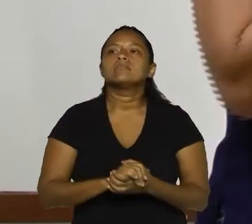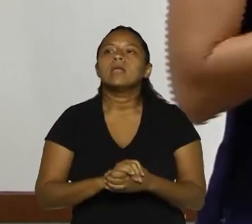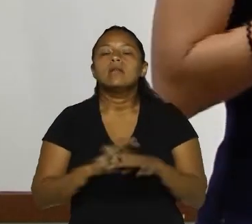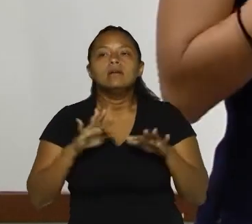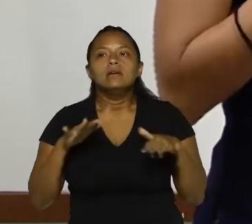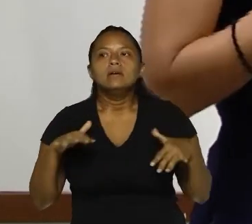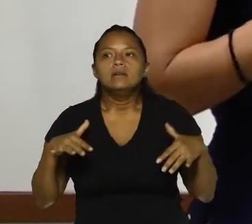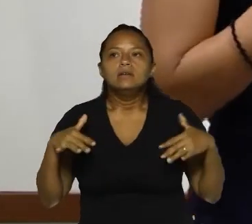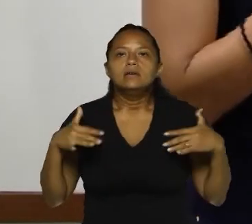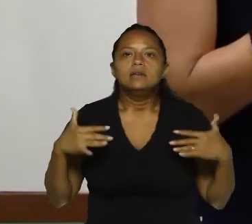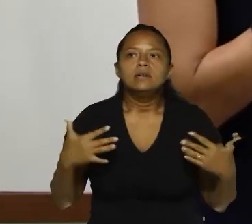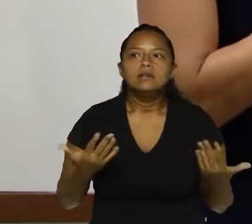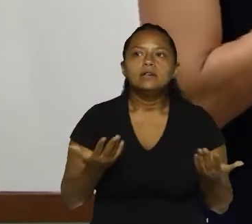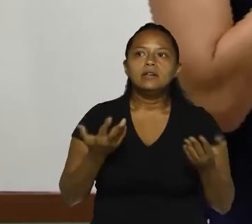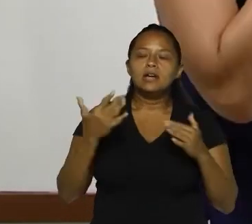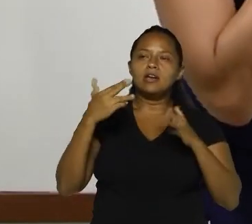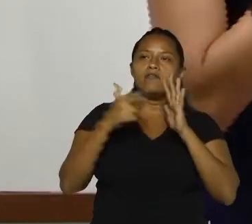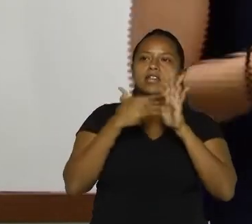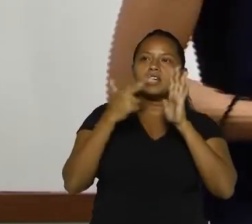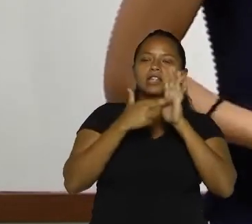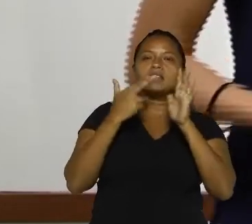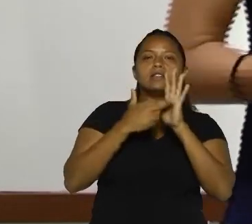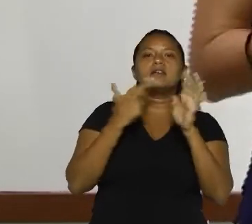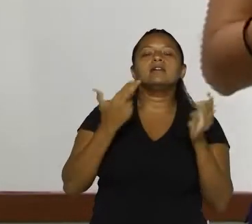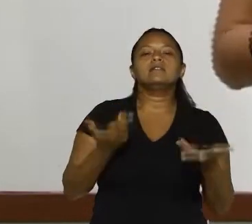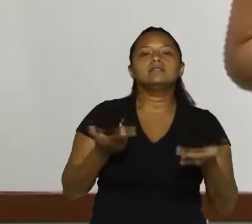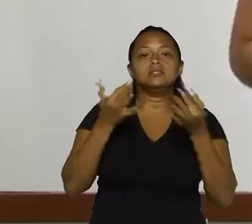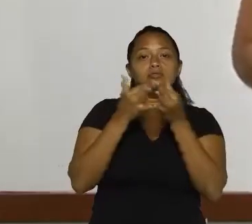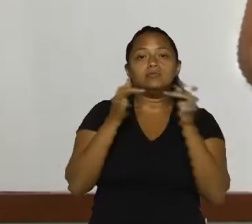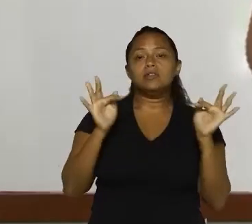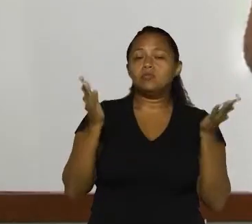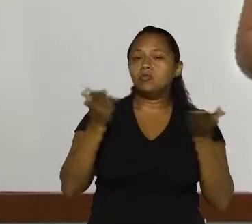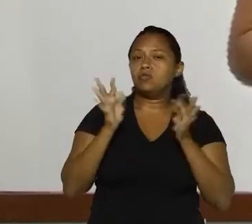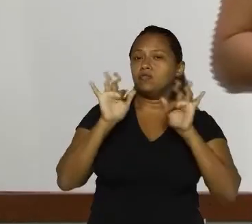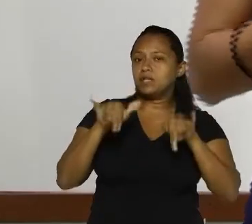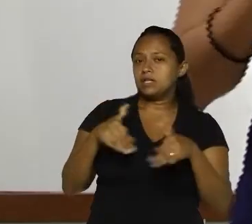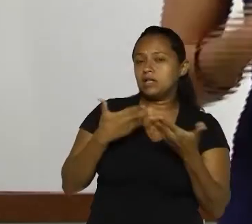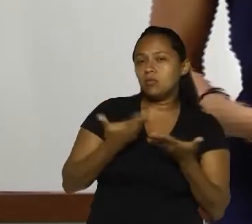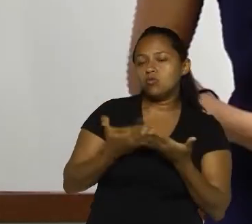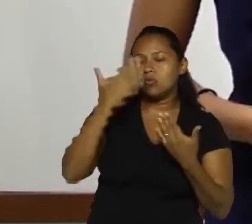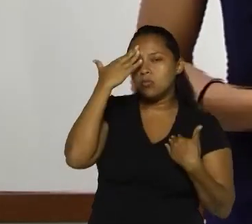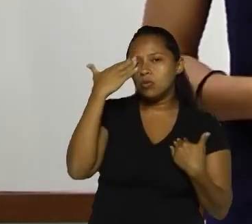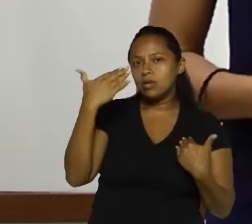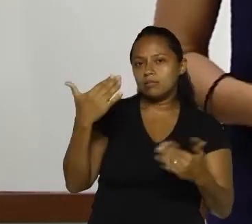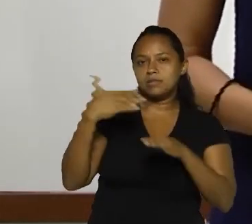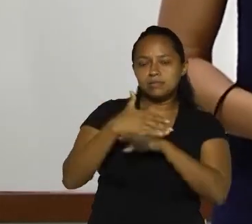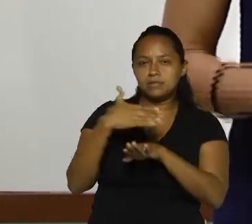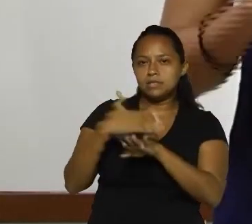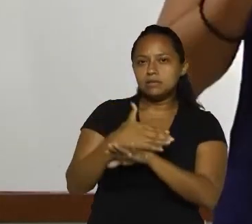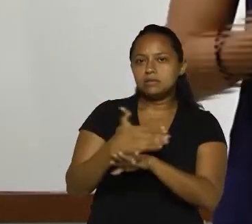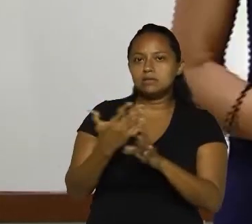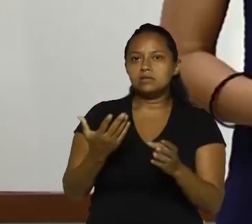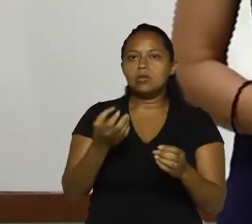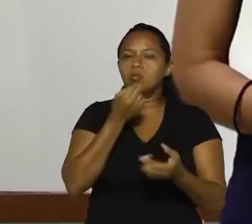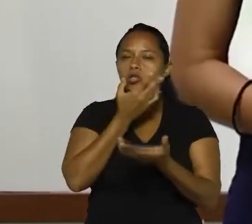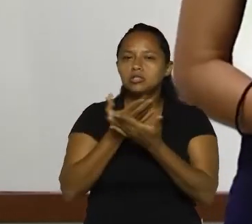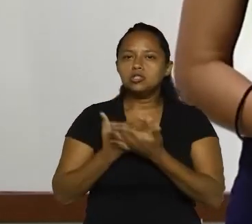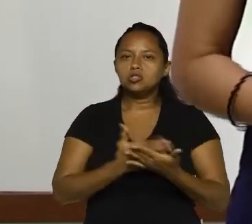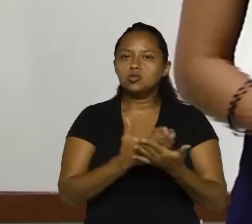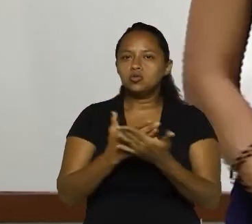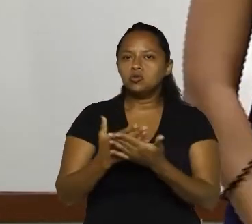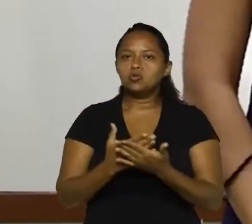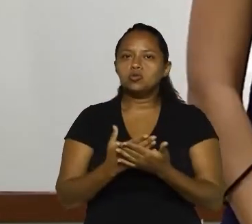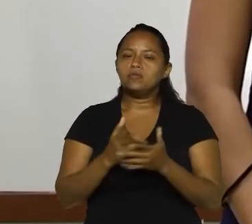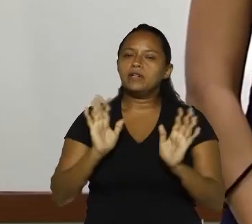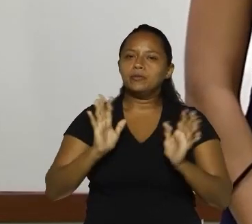Então, aqui nós temos as referências. Por hoje é isso, meninos, muito obrigada pela participação. Bons estudos para